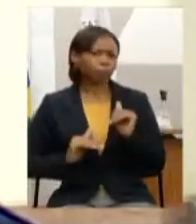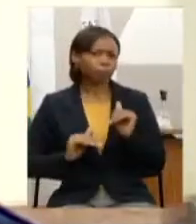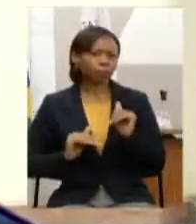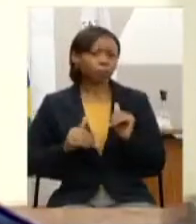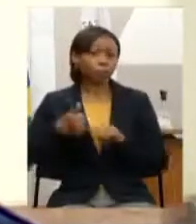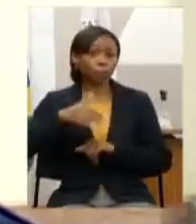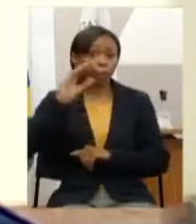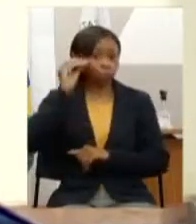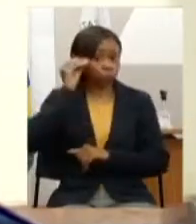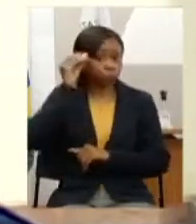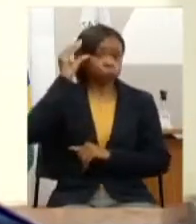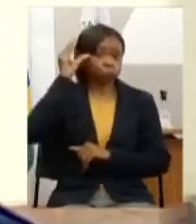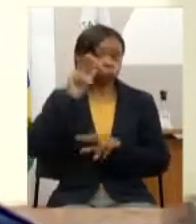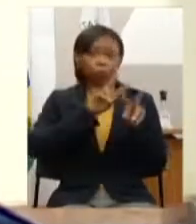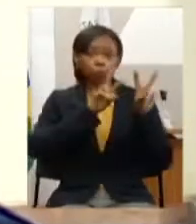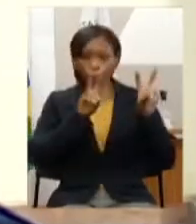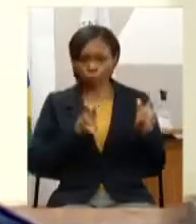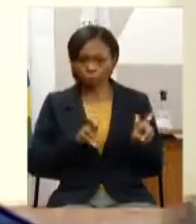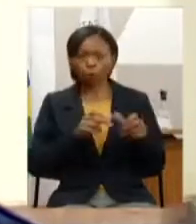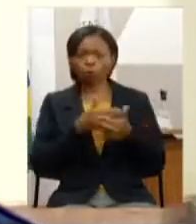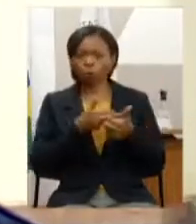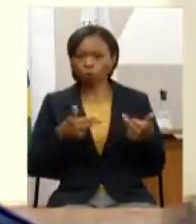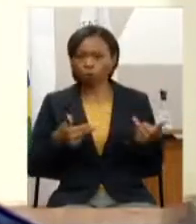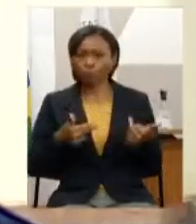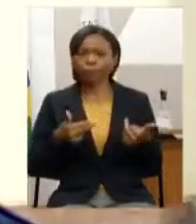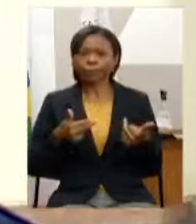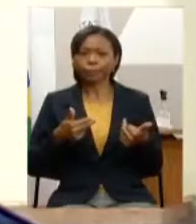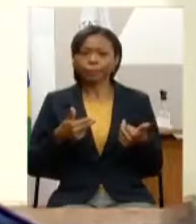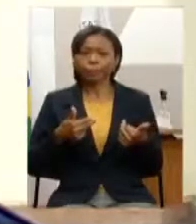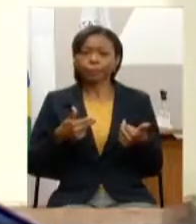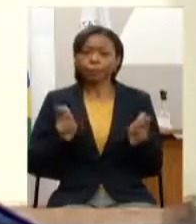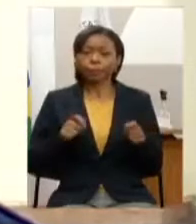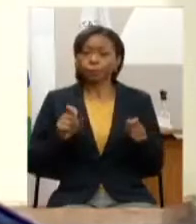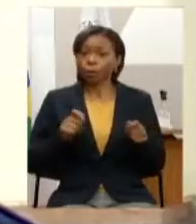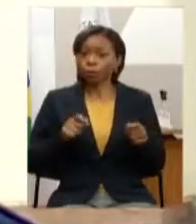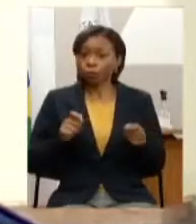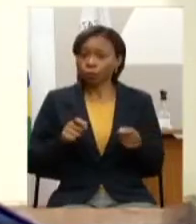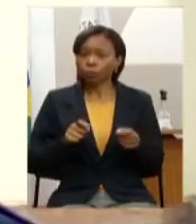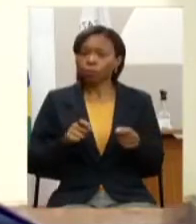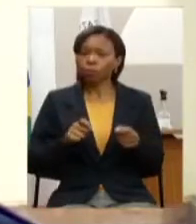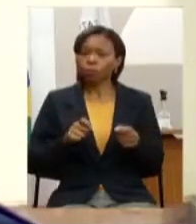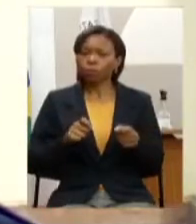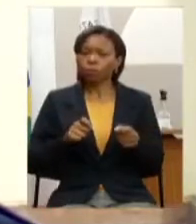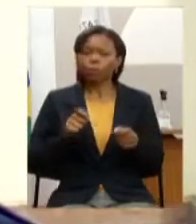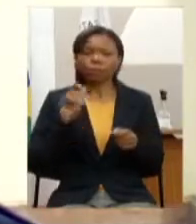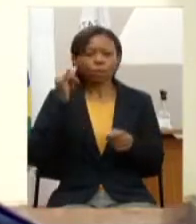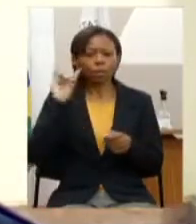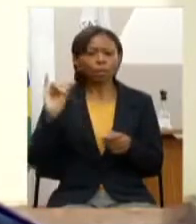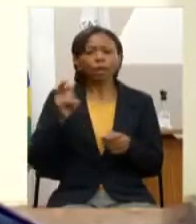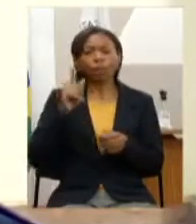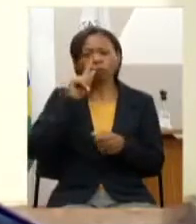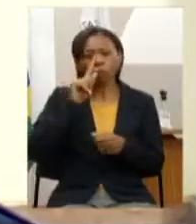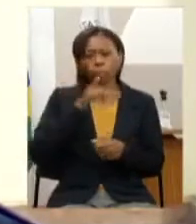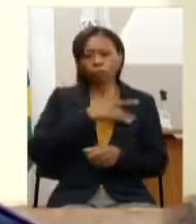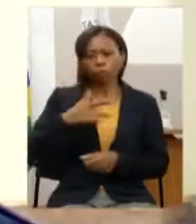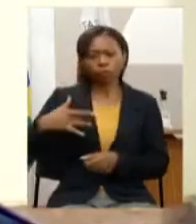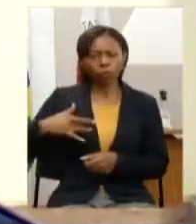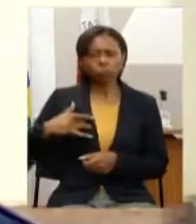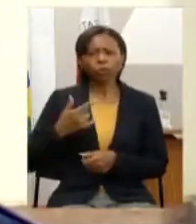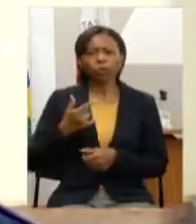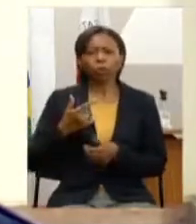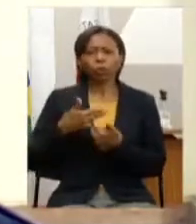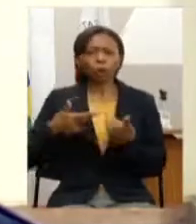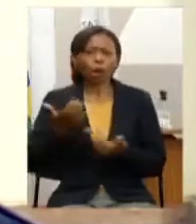sobre os princípios ativos e melhor maneira oportunidade de aplicá-los seu poder residual risco à saúde operador e aos consumidores dos alimentos